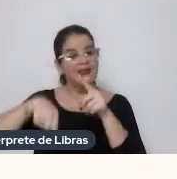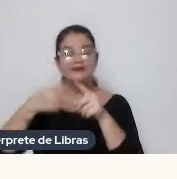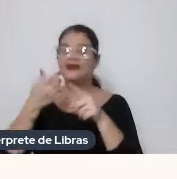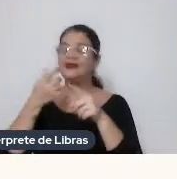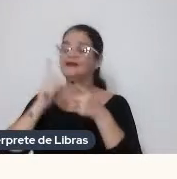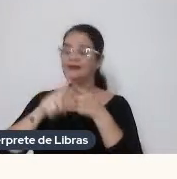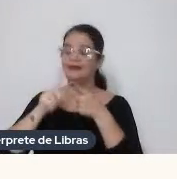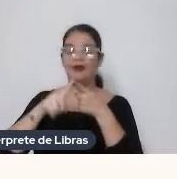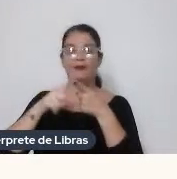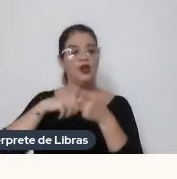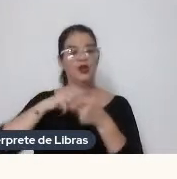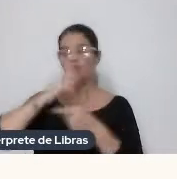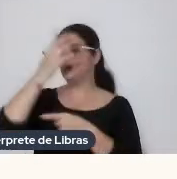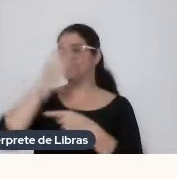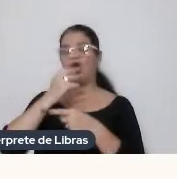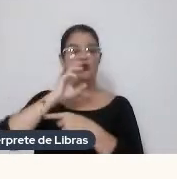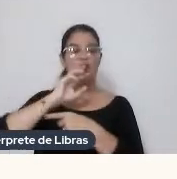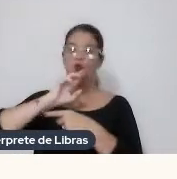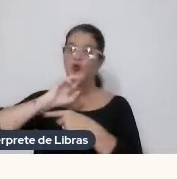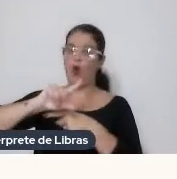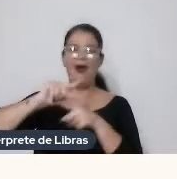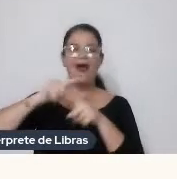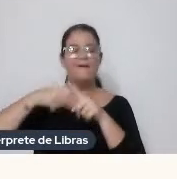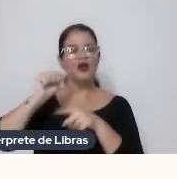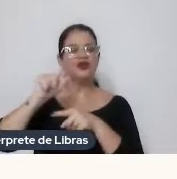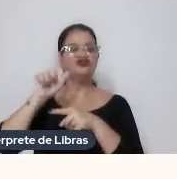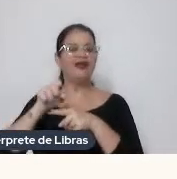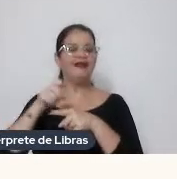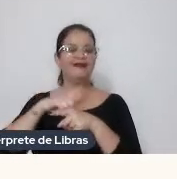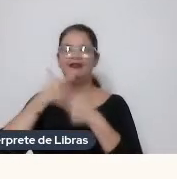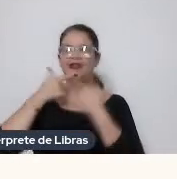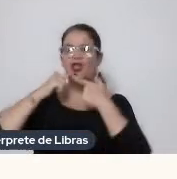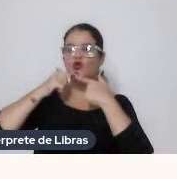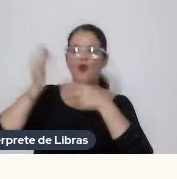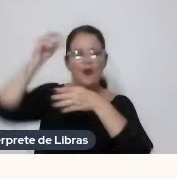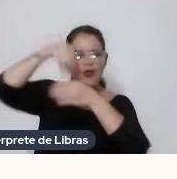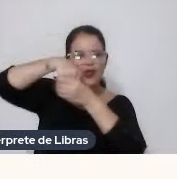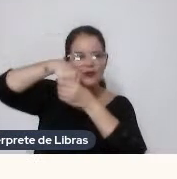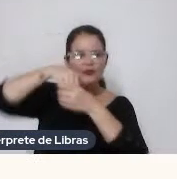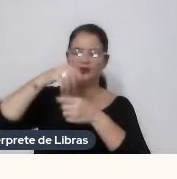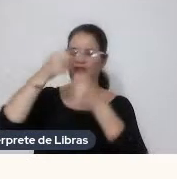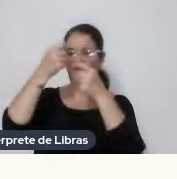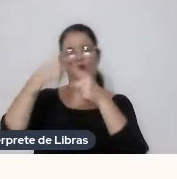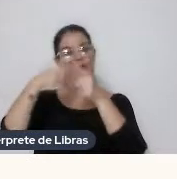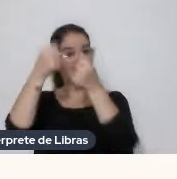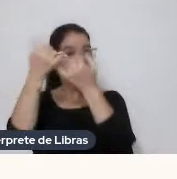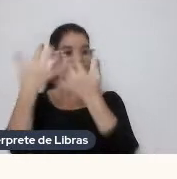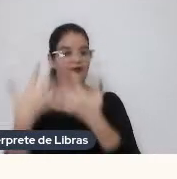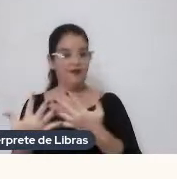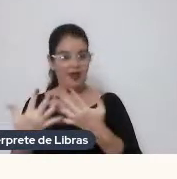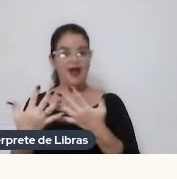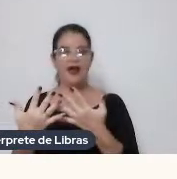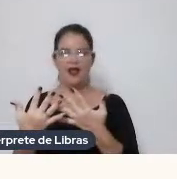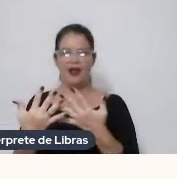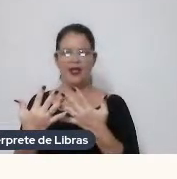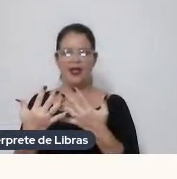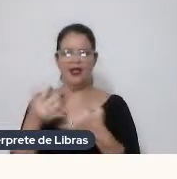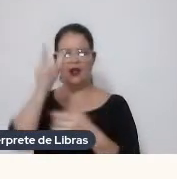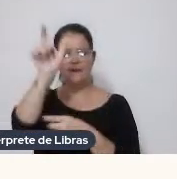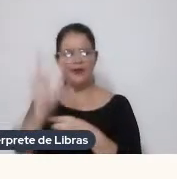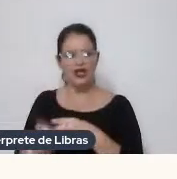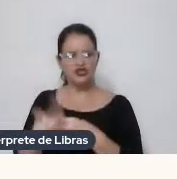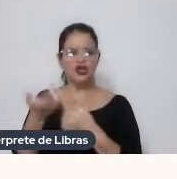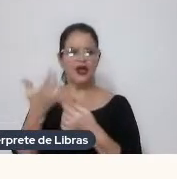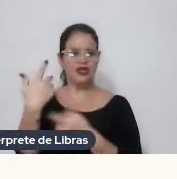Não é sério Porque o Angeli Tem um humor ali Que está embutido No que ele fala Nos personagens